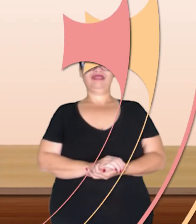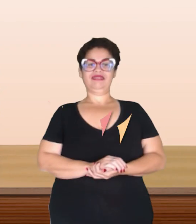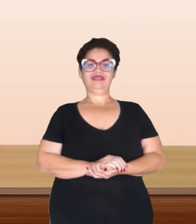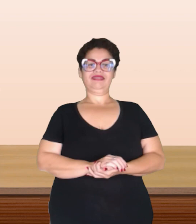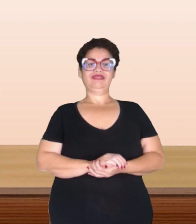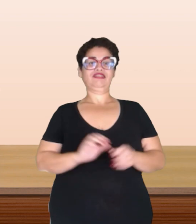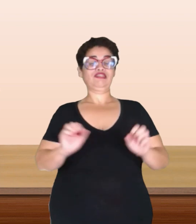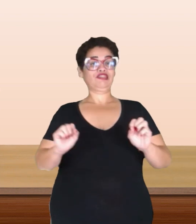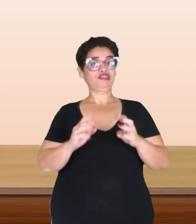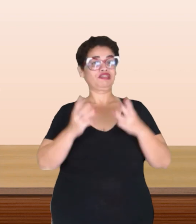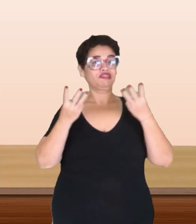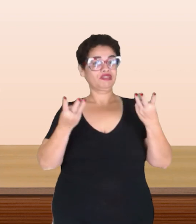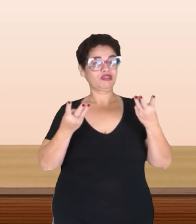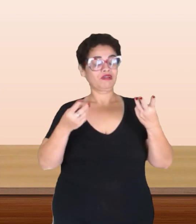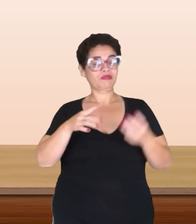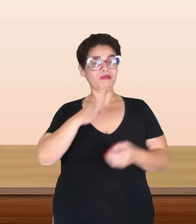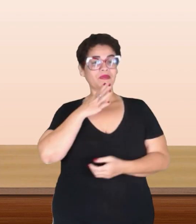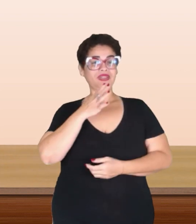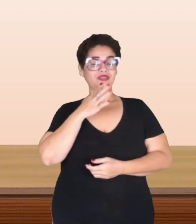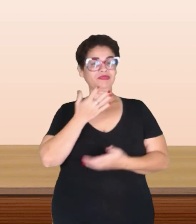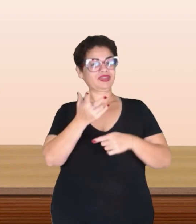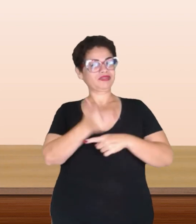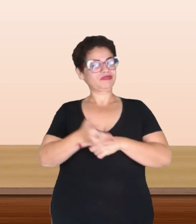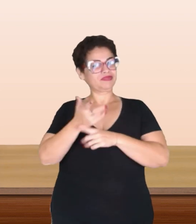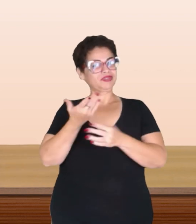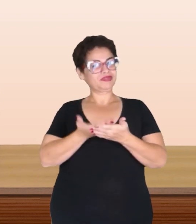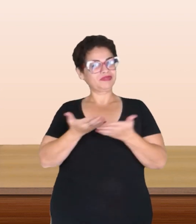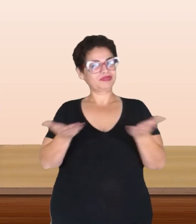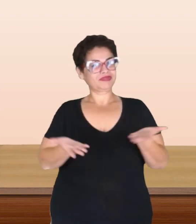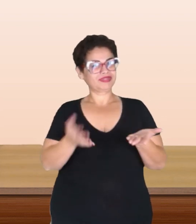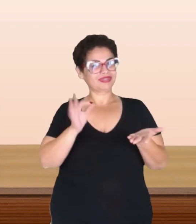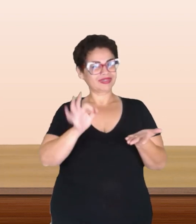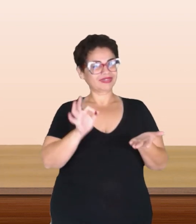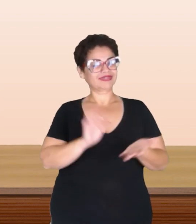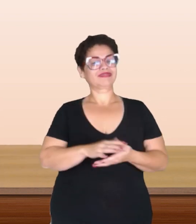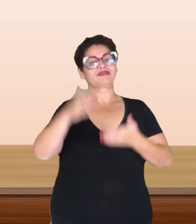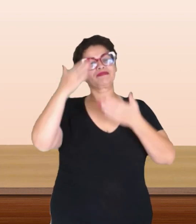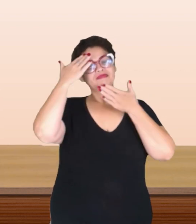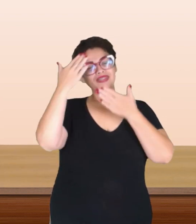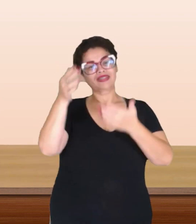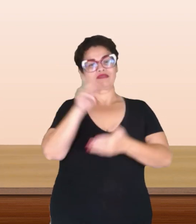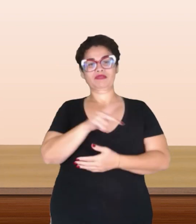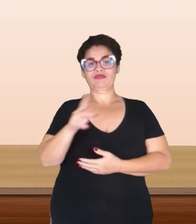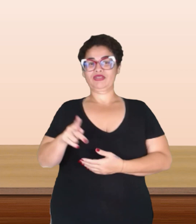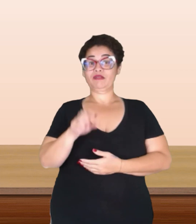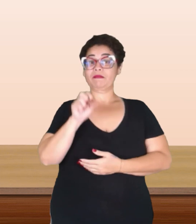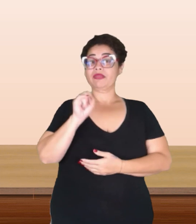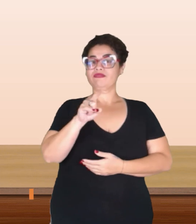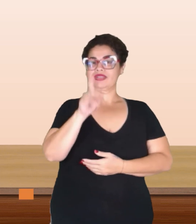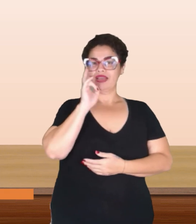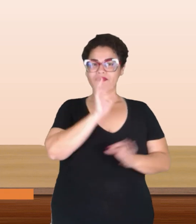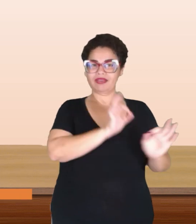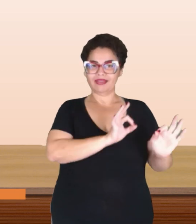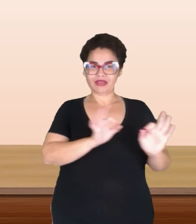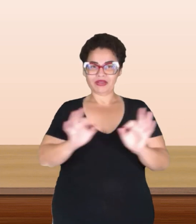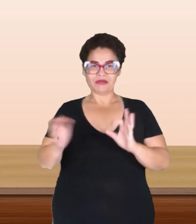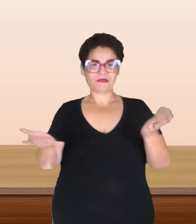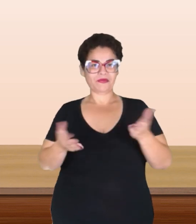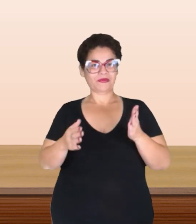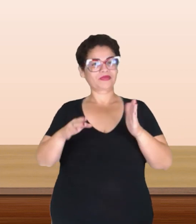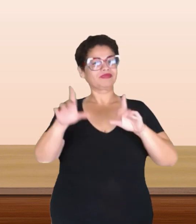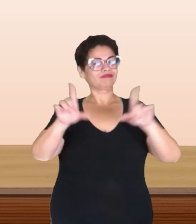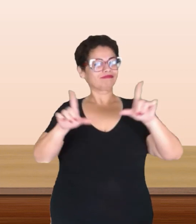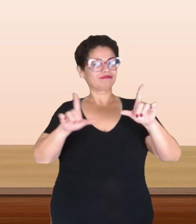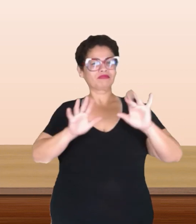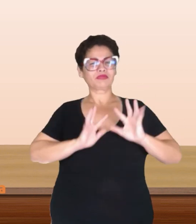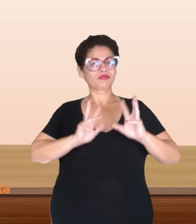Que show de conhecimento essas videoaulas de hoje, né? Isso mesmo. Obrigado, professora Priscila. E se você quiser rever o programa de hoje ou